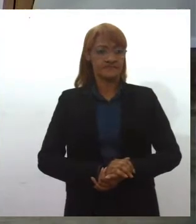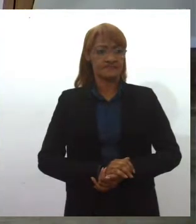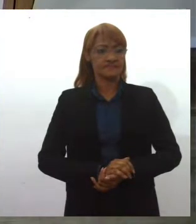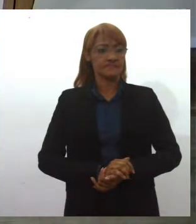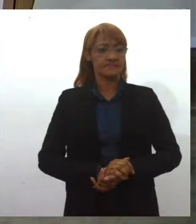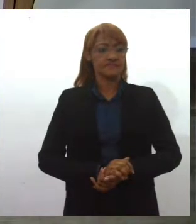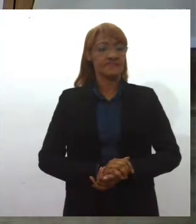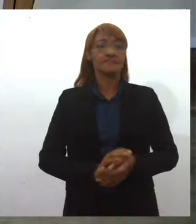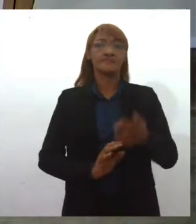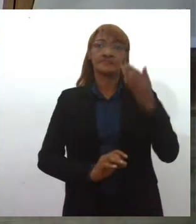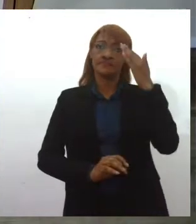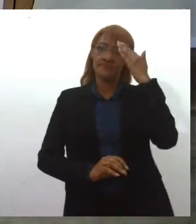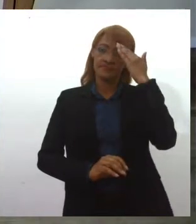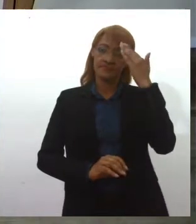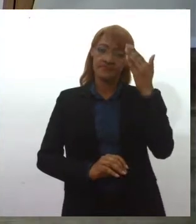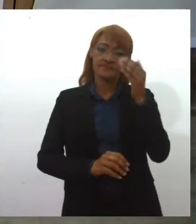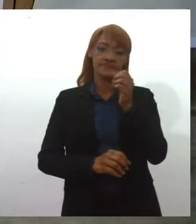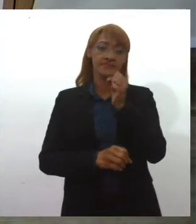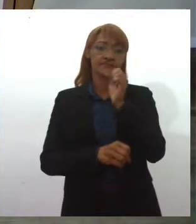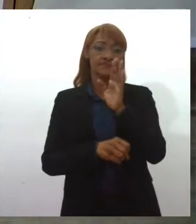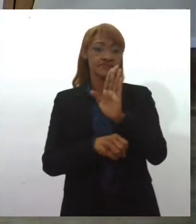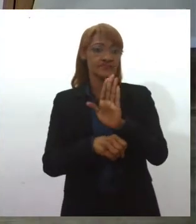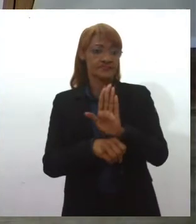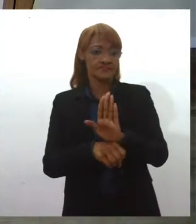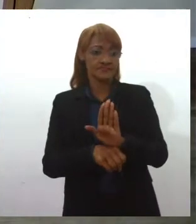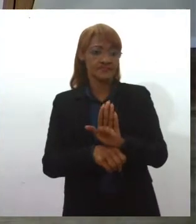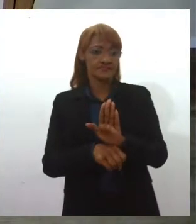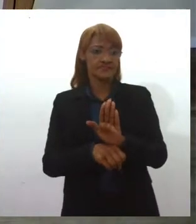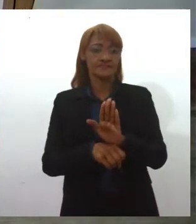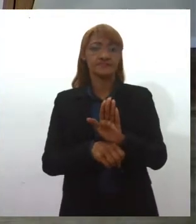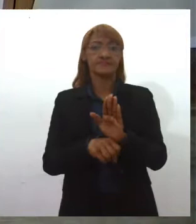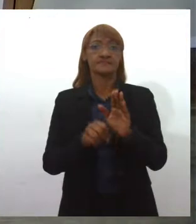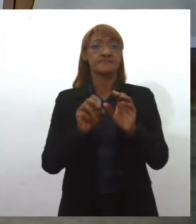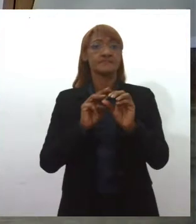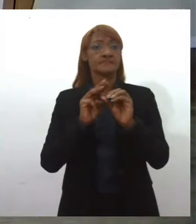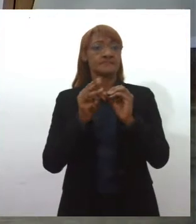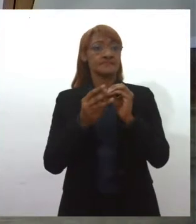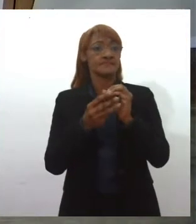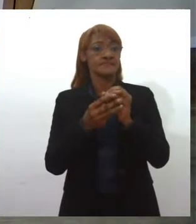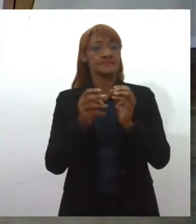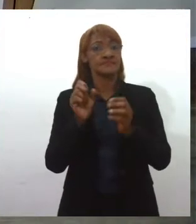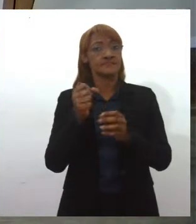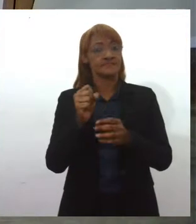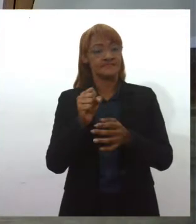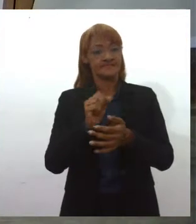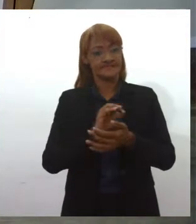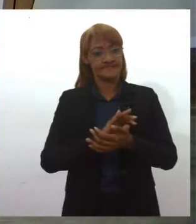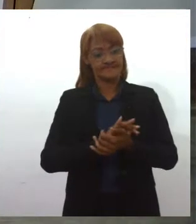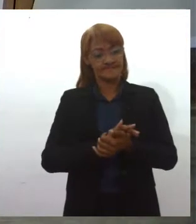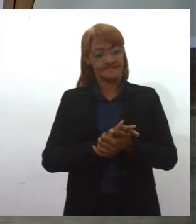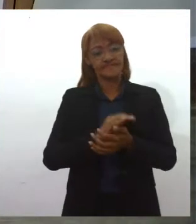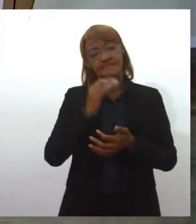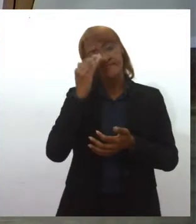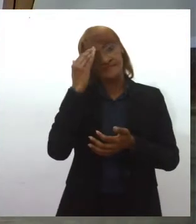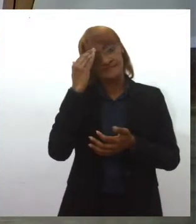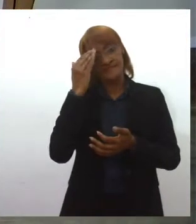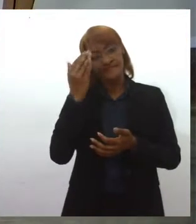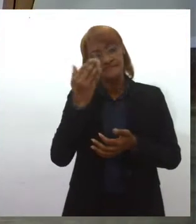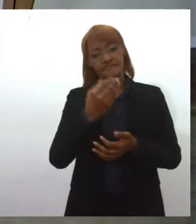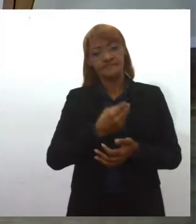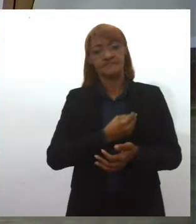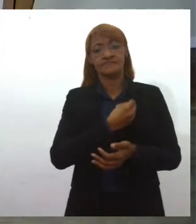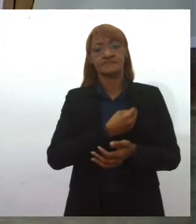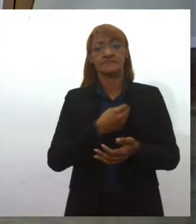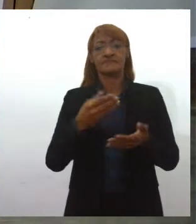Obrigada, boa tarde. Obrigada à TV da Assembleia do Sergipe pelo convite. Muito obrigada a você por estar aqui, pela sua